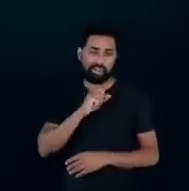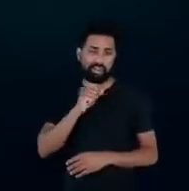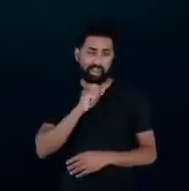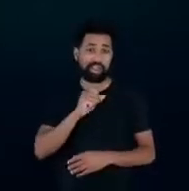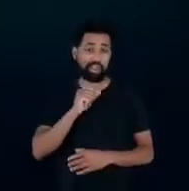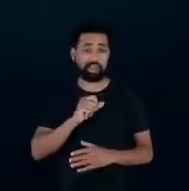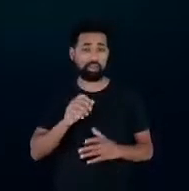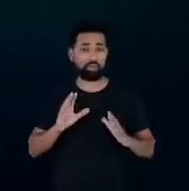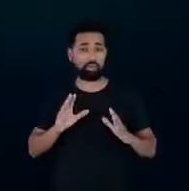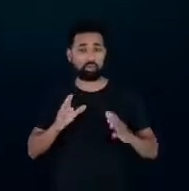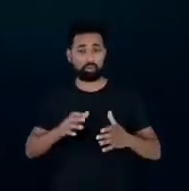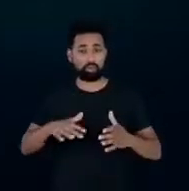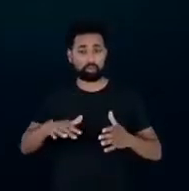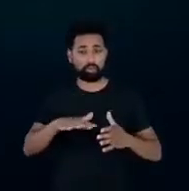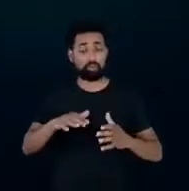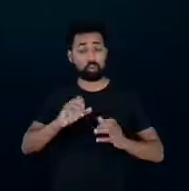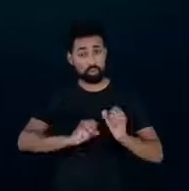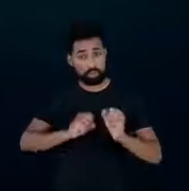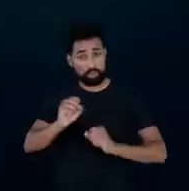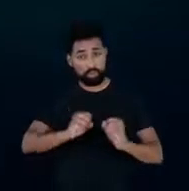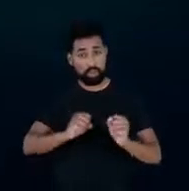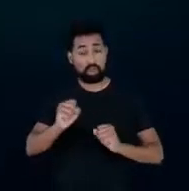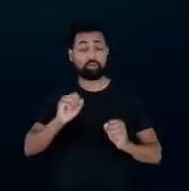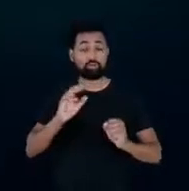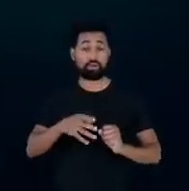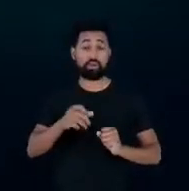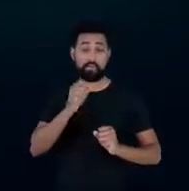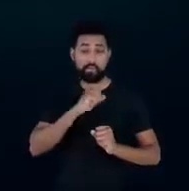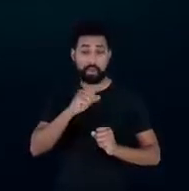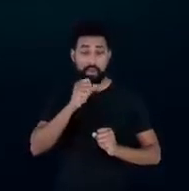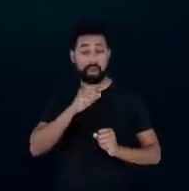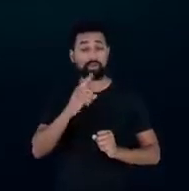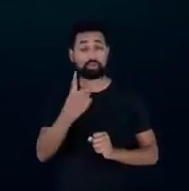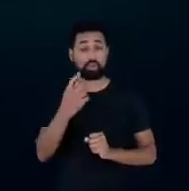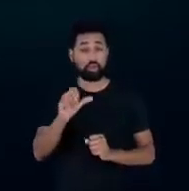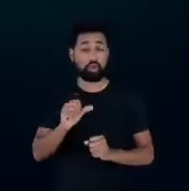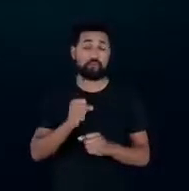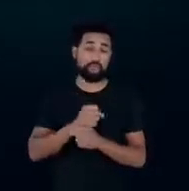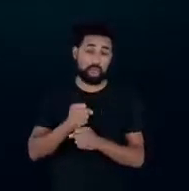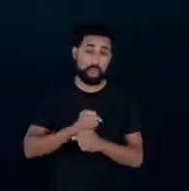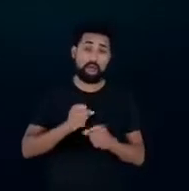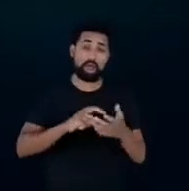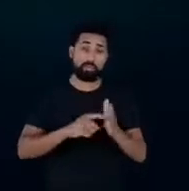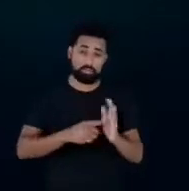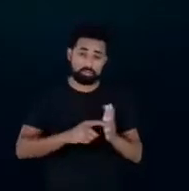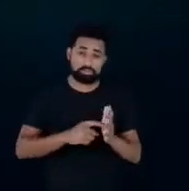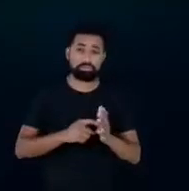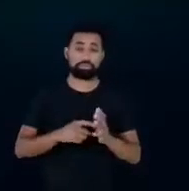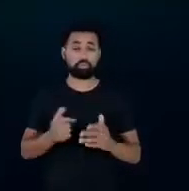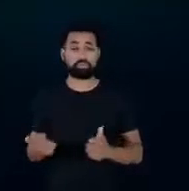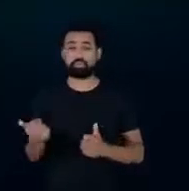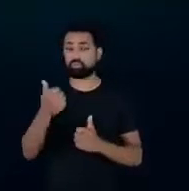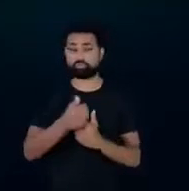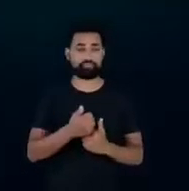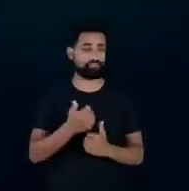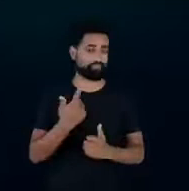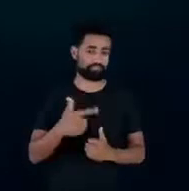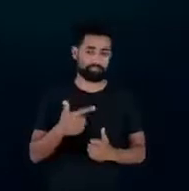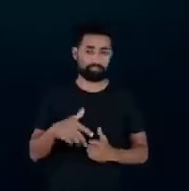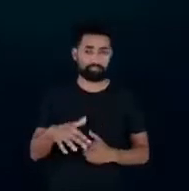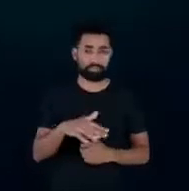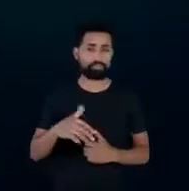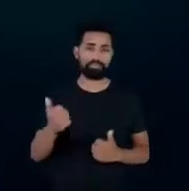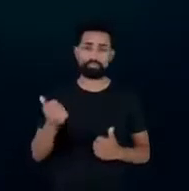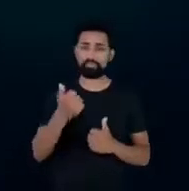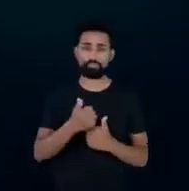que a gente está falando de 19 anos desses motores mas a gente não tem uma substituição na nossa indústria a média de